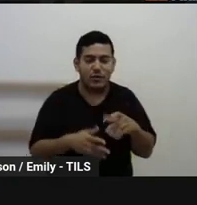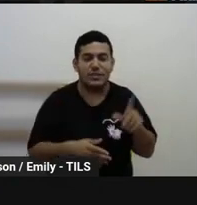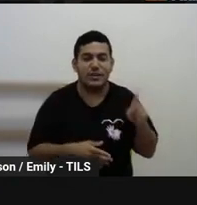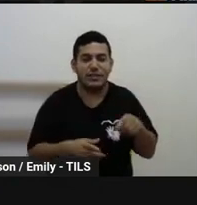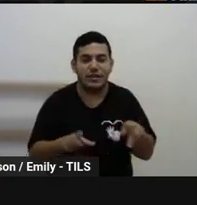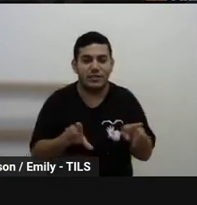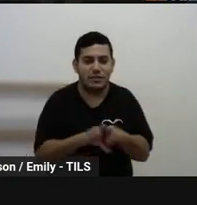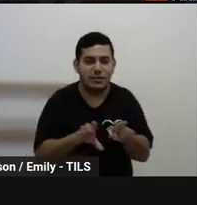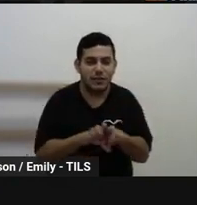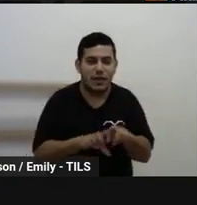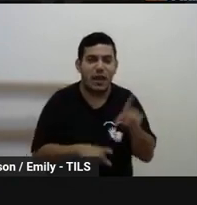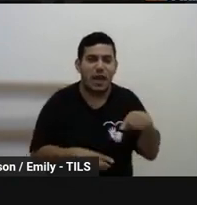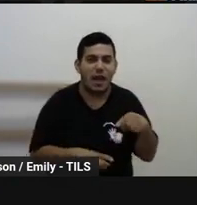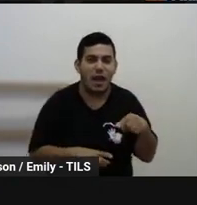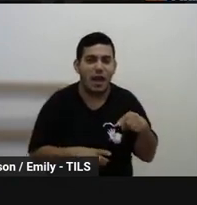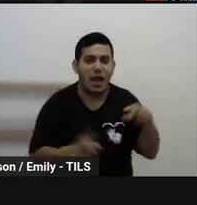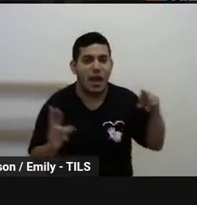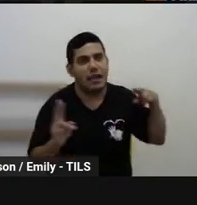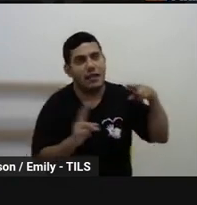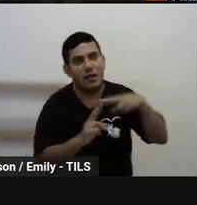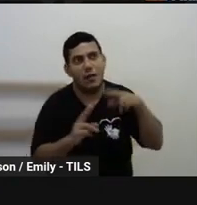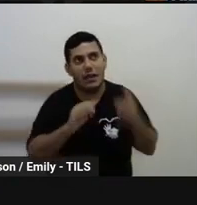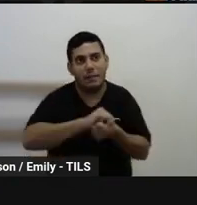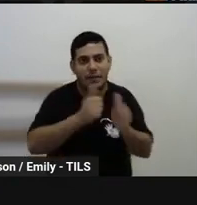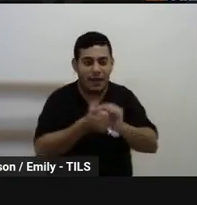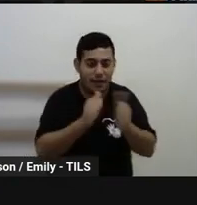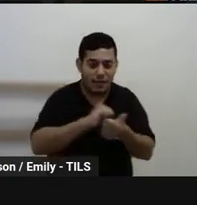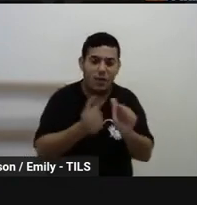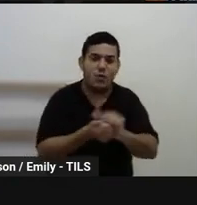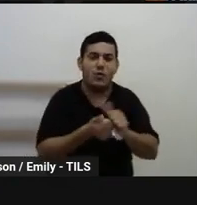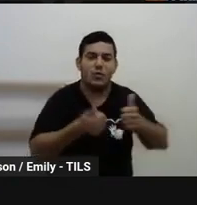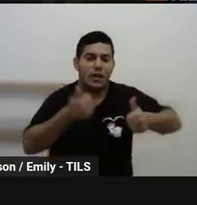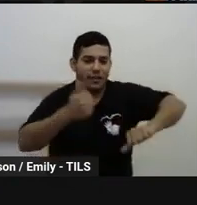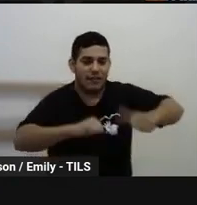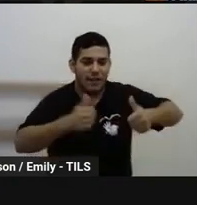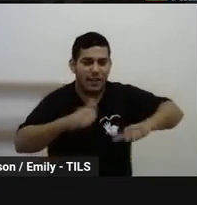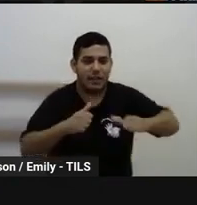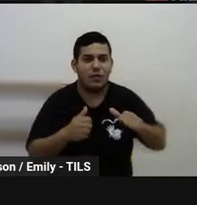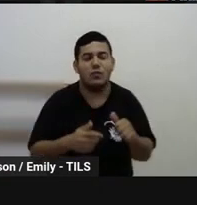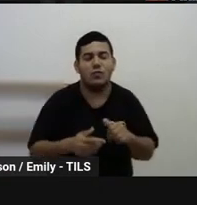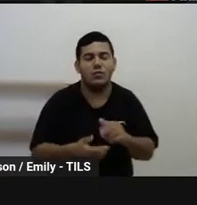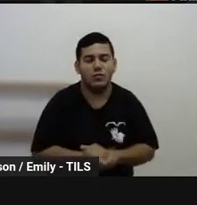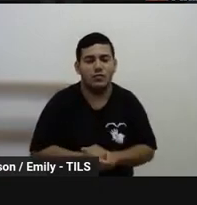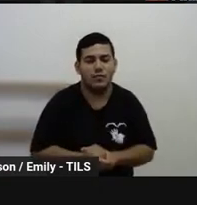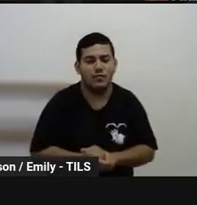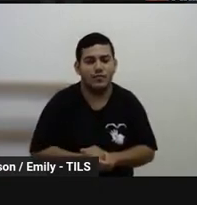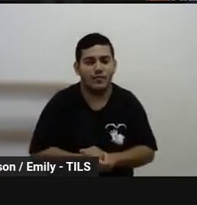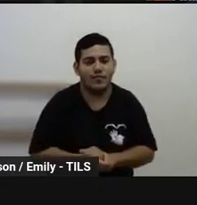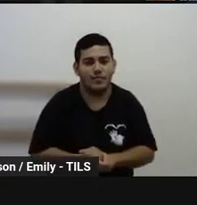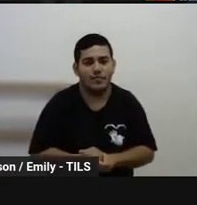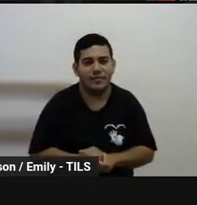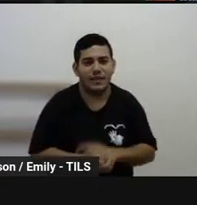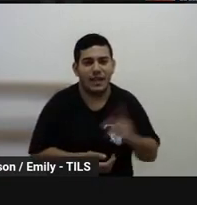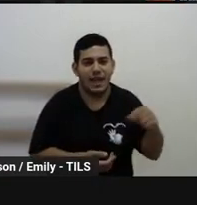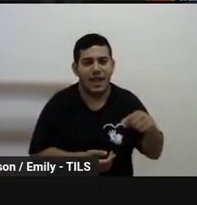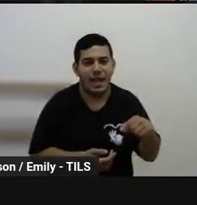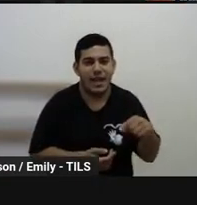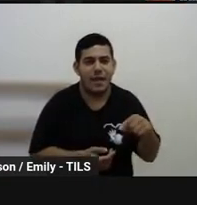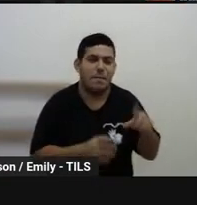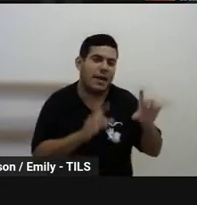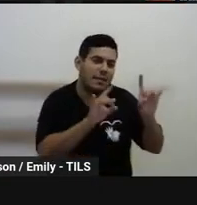Alguém colocou em relação às adaptações da avaliação dos alunos, então, essa questão das avaliações é uma questão mais